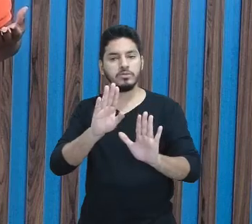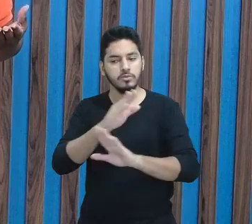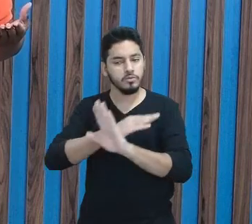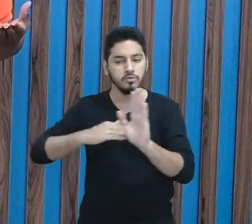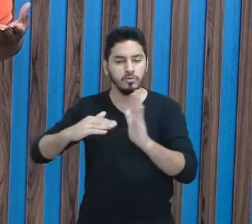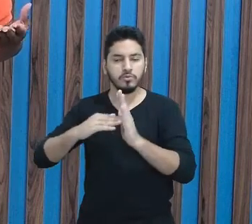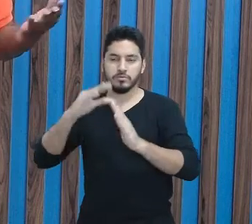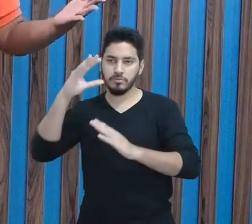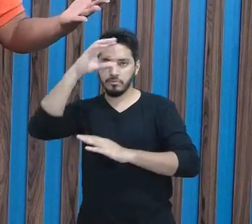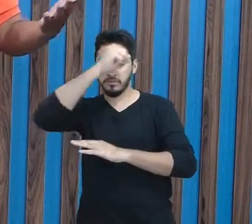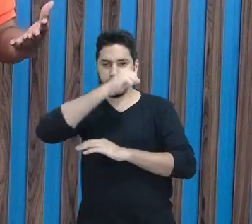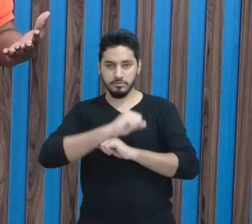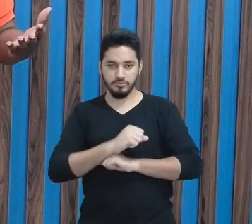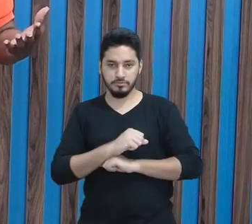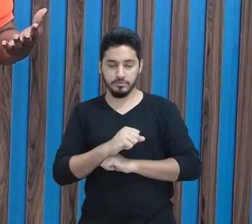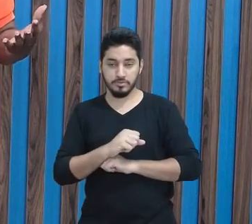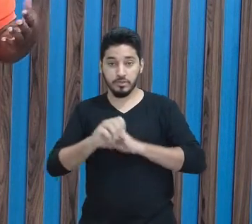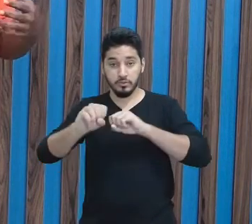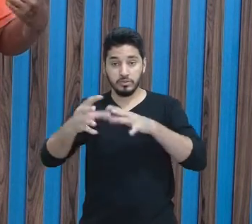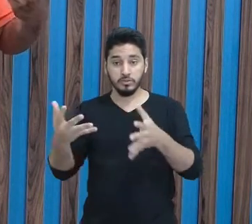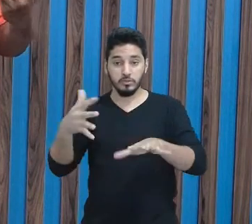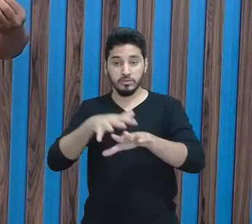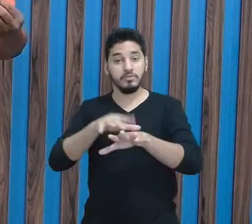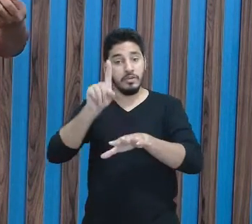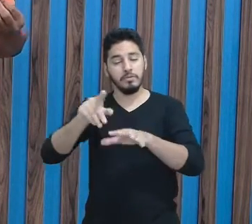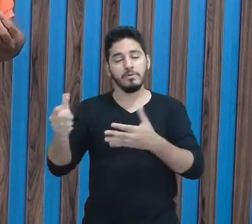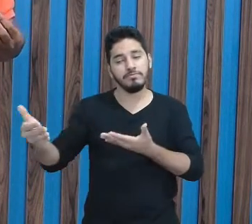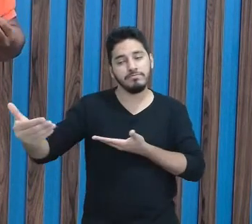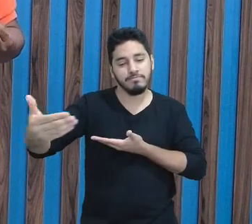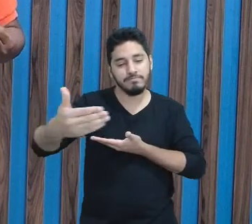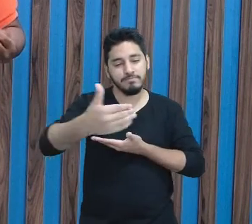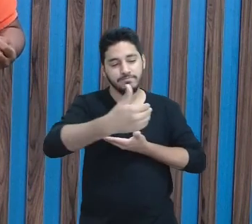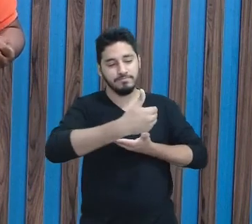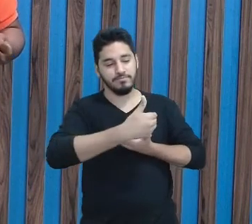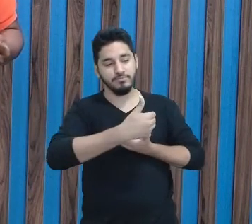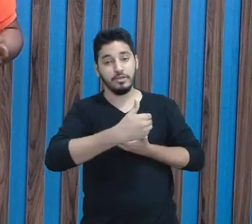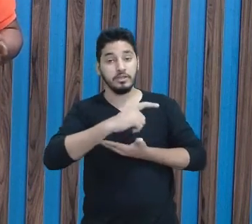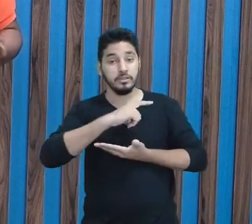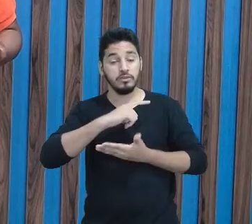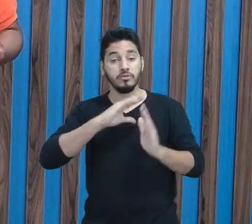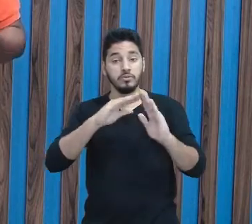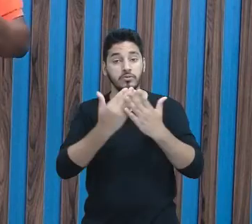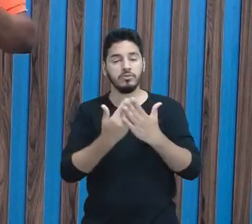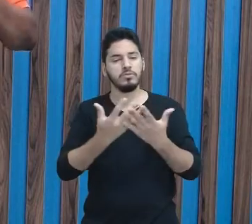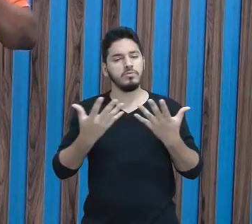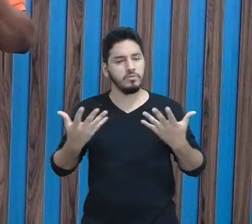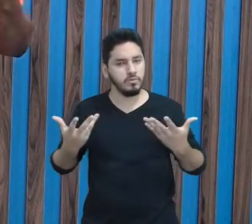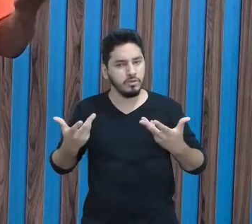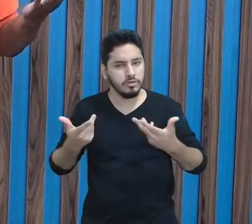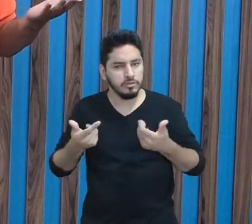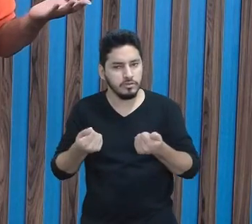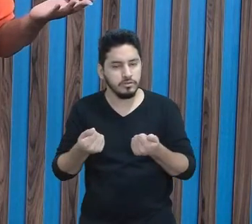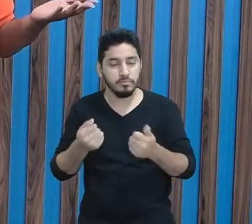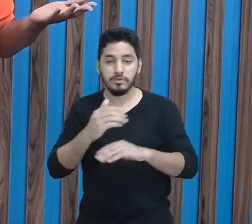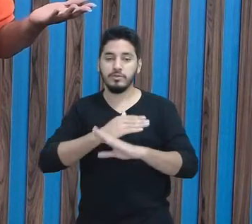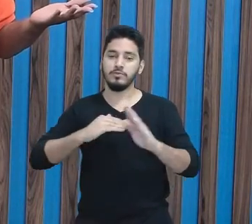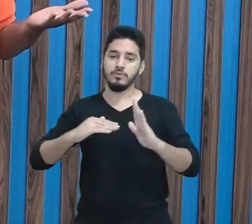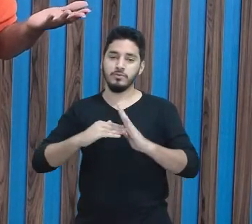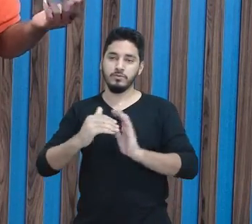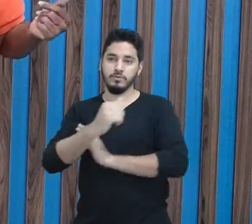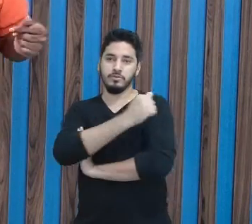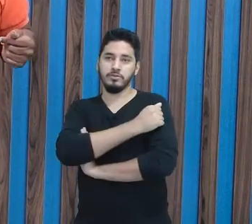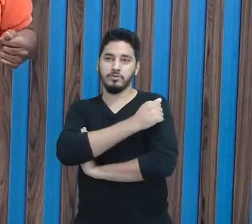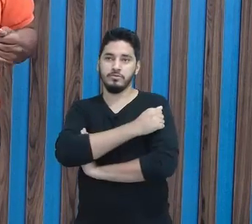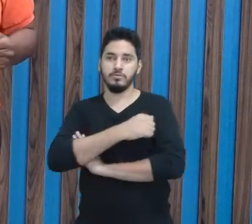E a educação inclusiva veio para acolher todo mundo e proporcionar uma escola de qualidade para todos os estudantes.